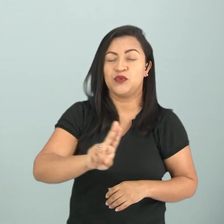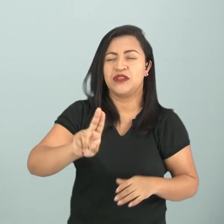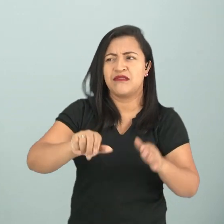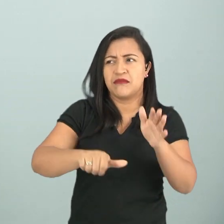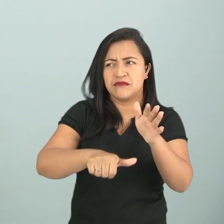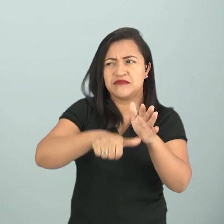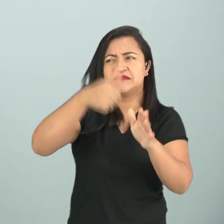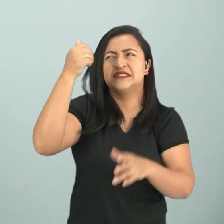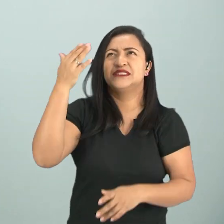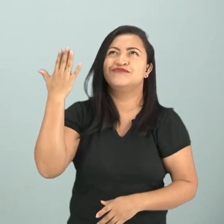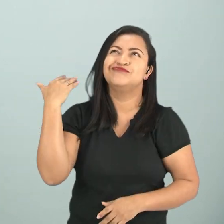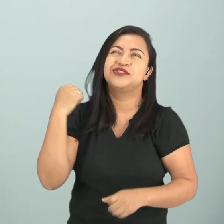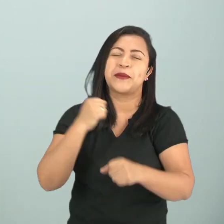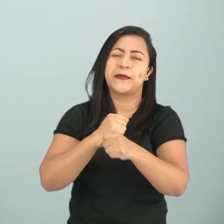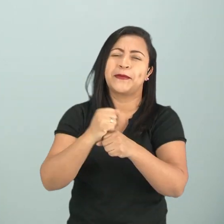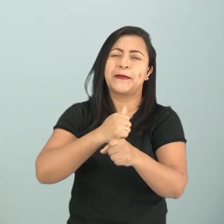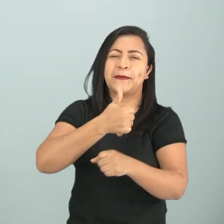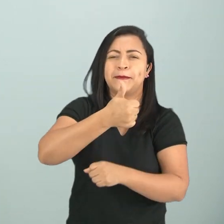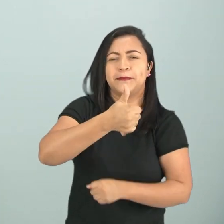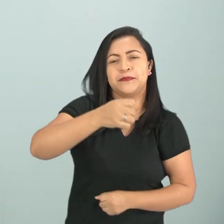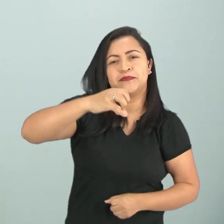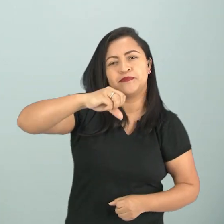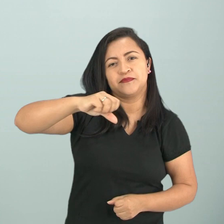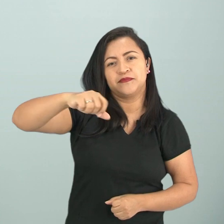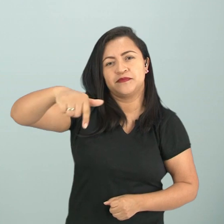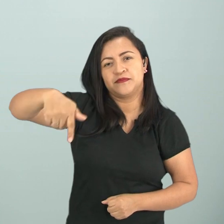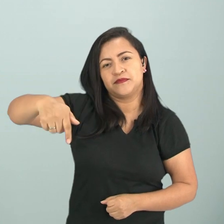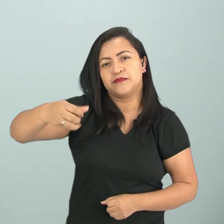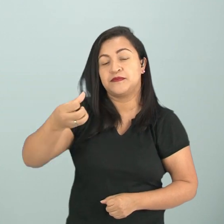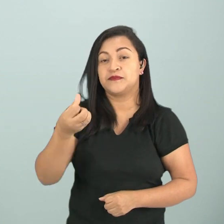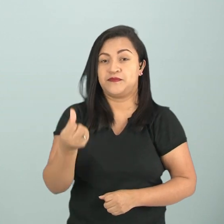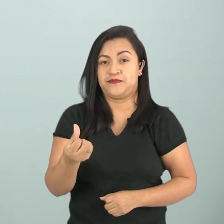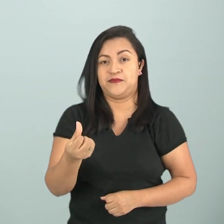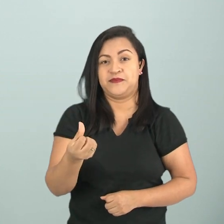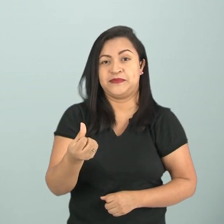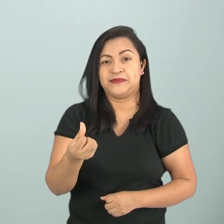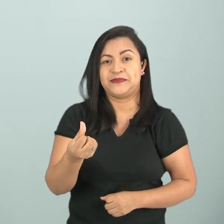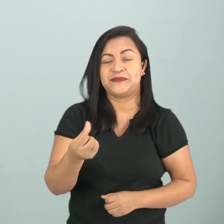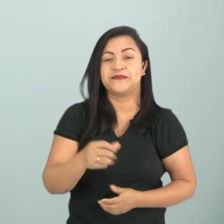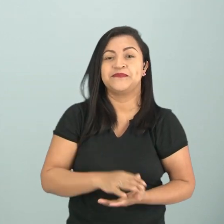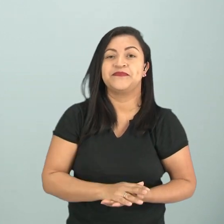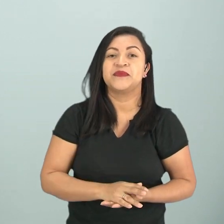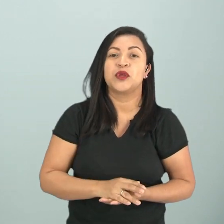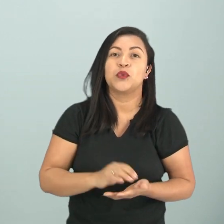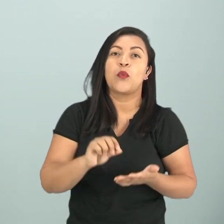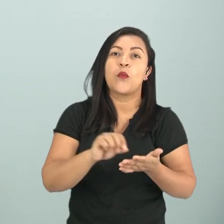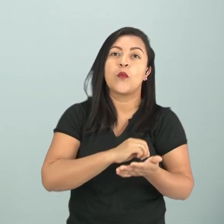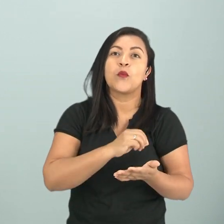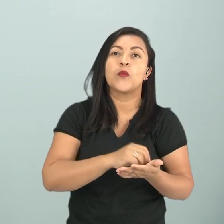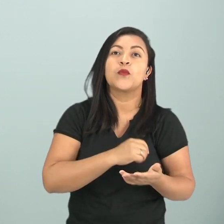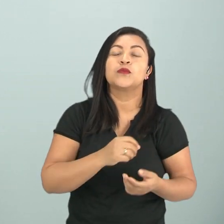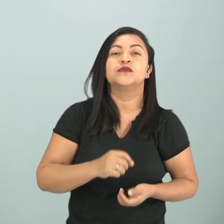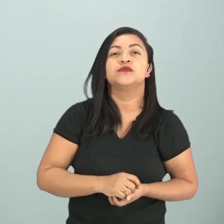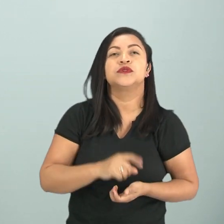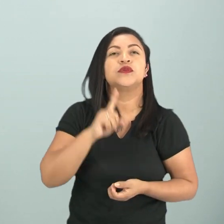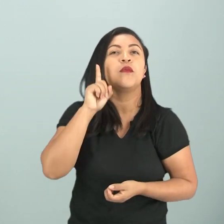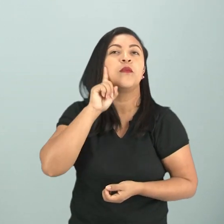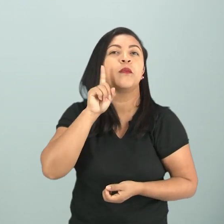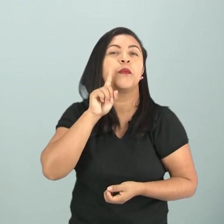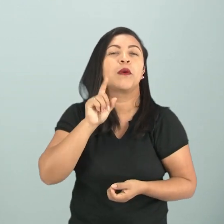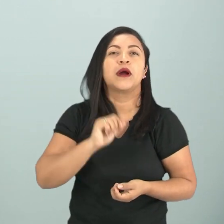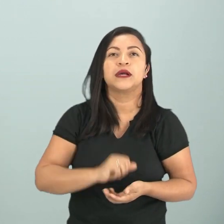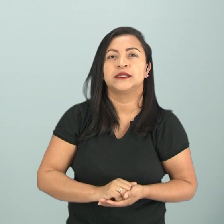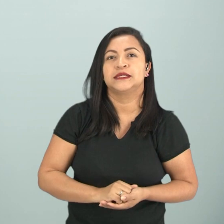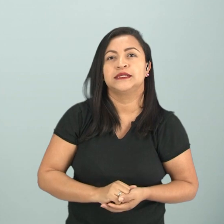primeira vez em 1976 por um escritor britânico. Ele usou essa palavra no livro